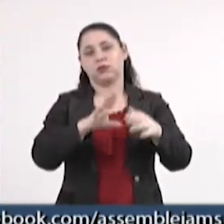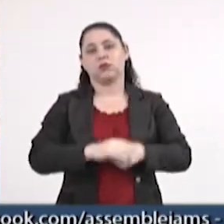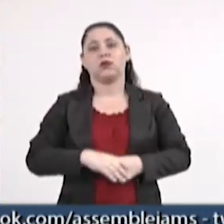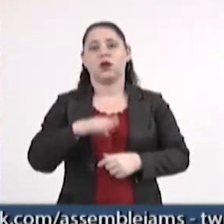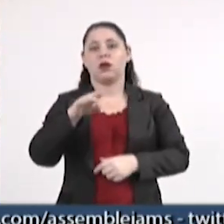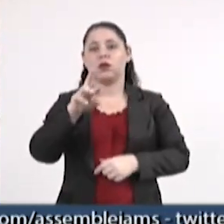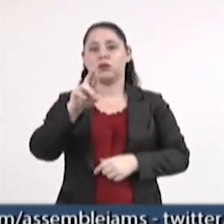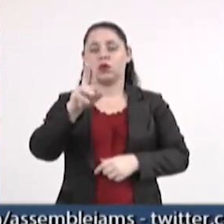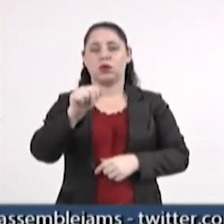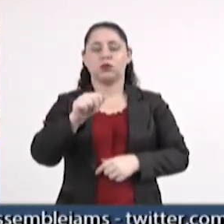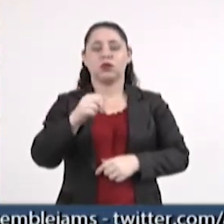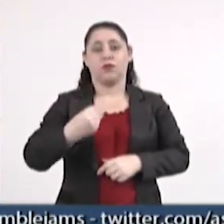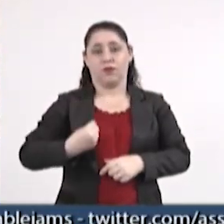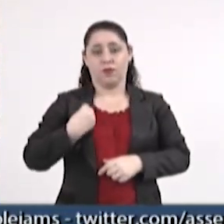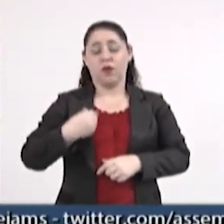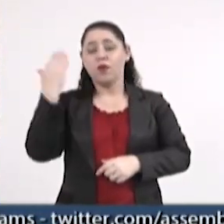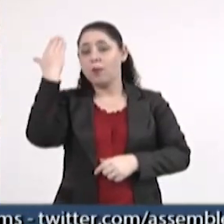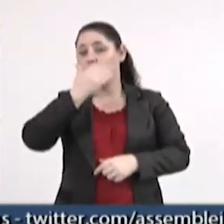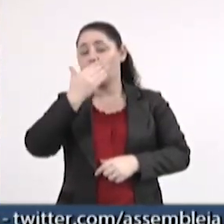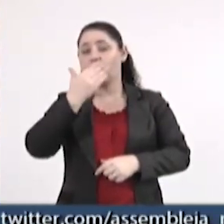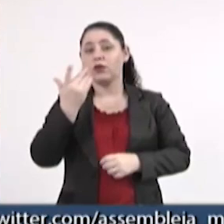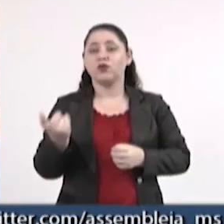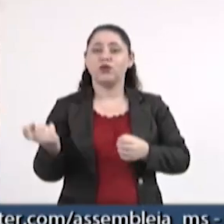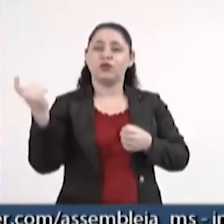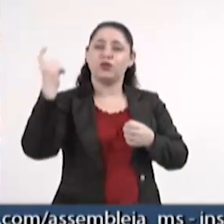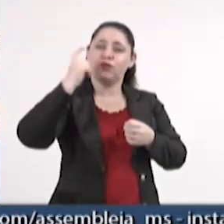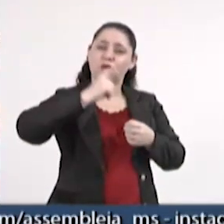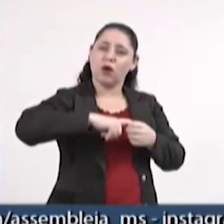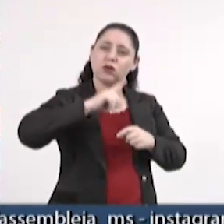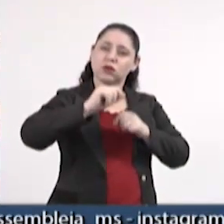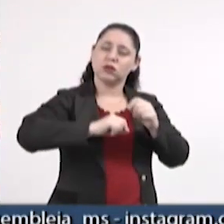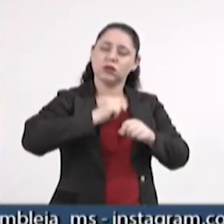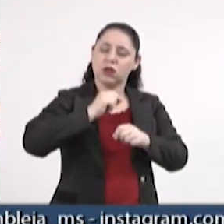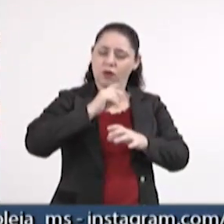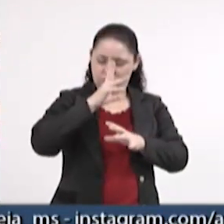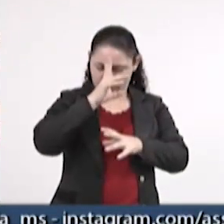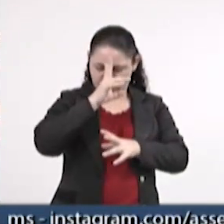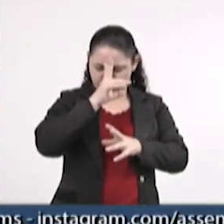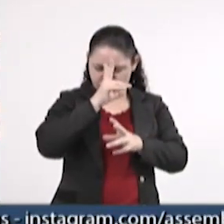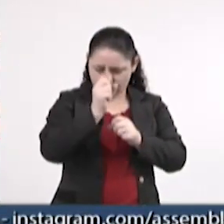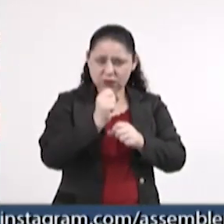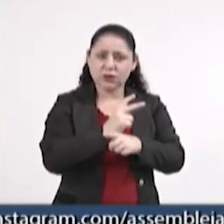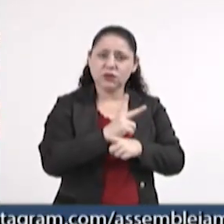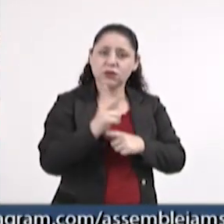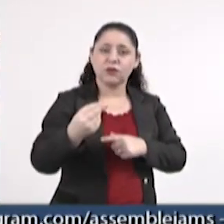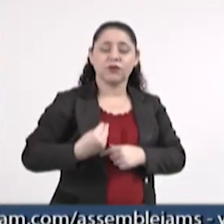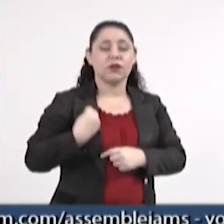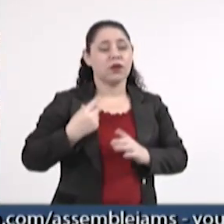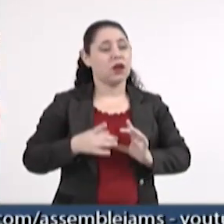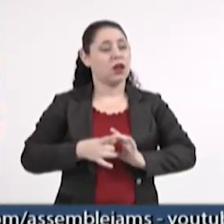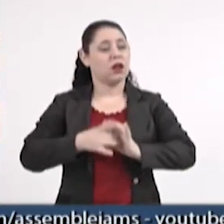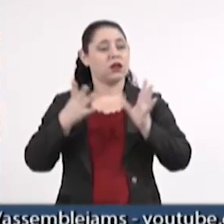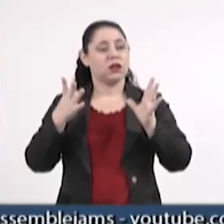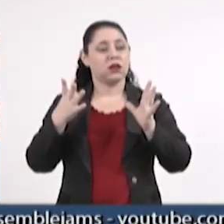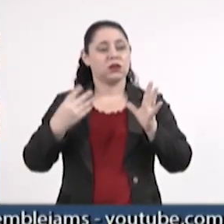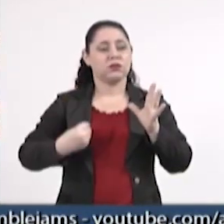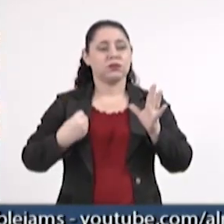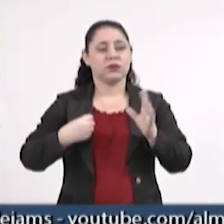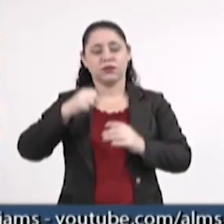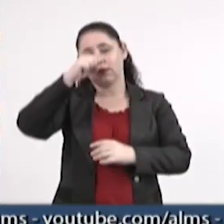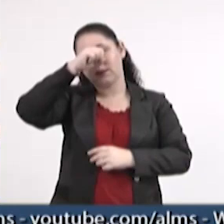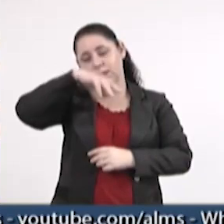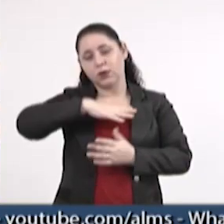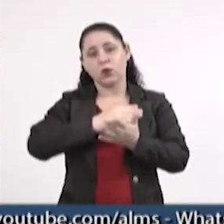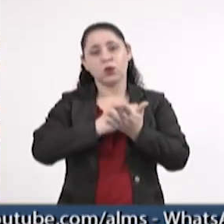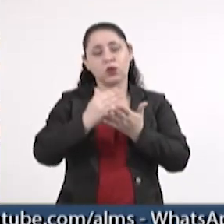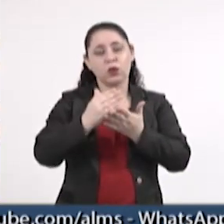prova viva de que a recuperação, de que a superação, de que poder viver livre de uma vida de violência